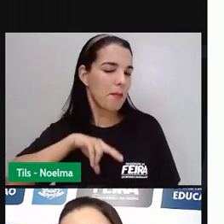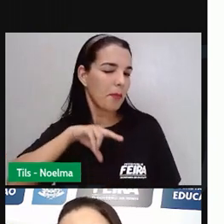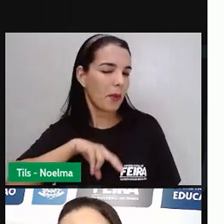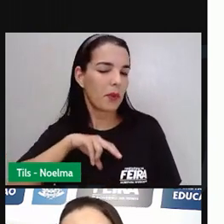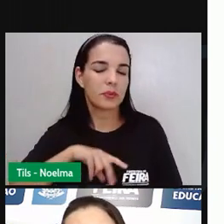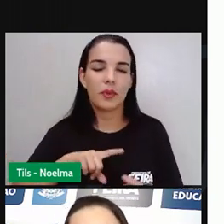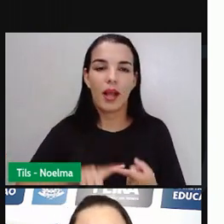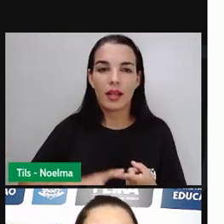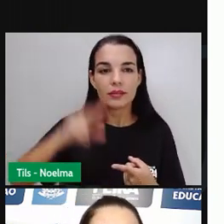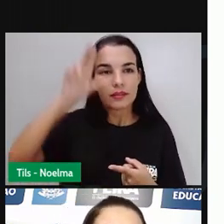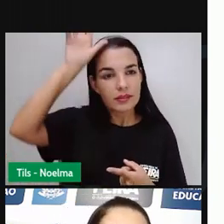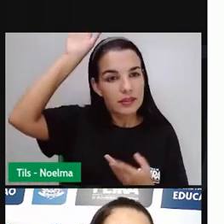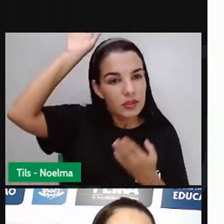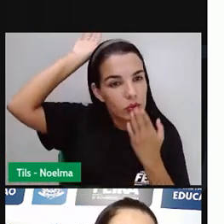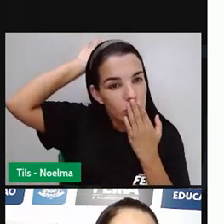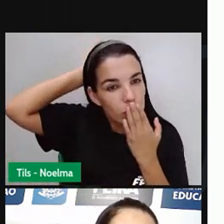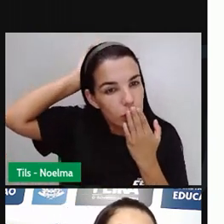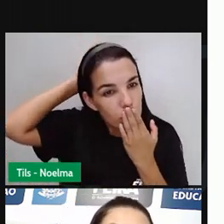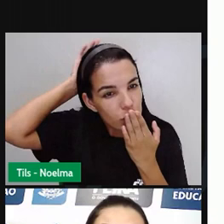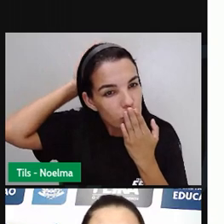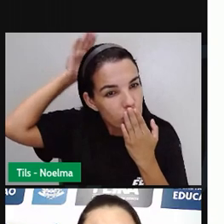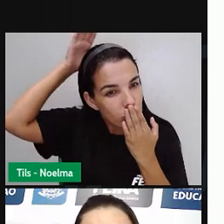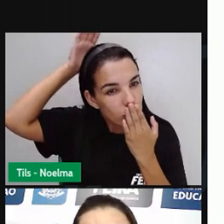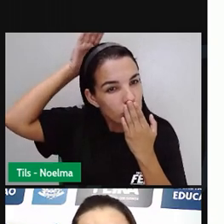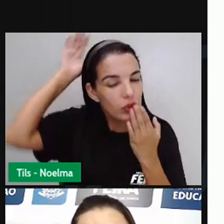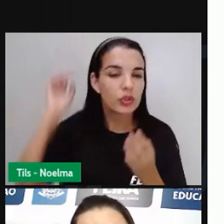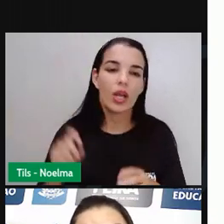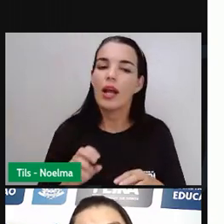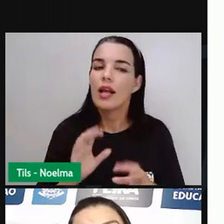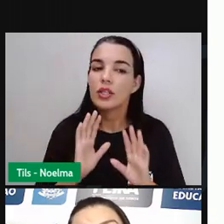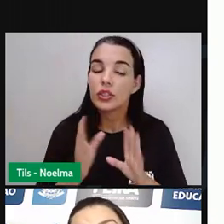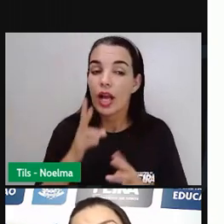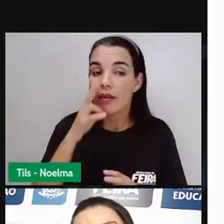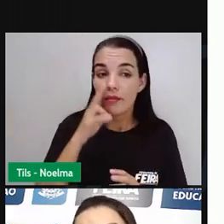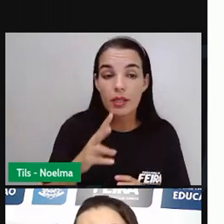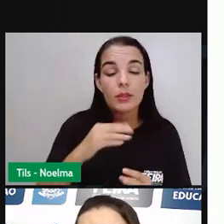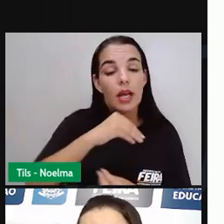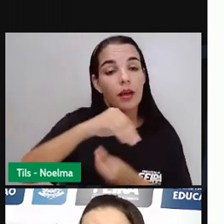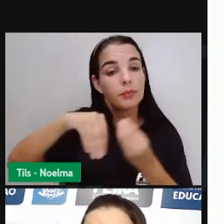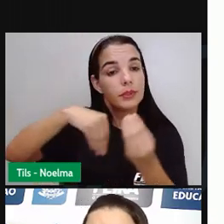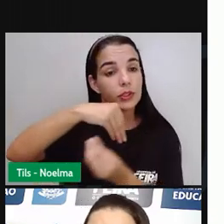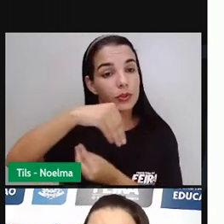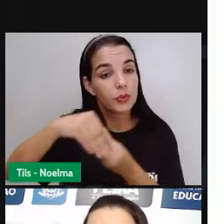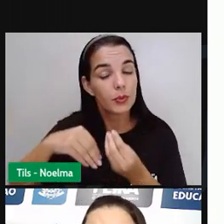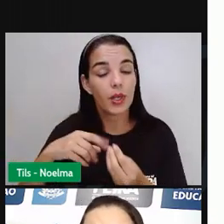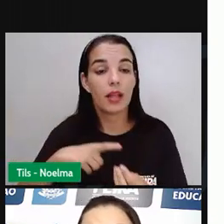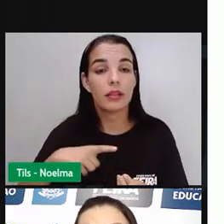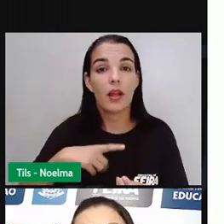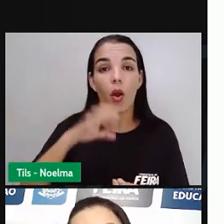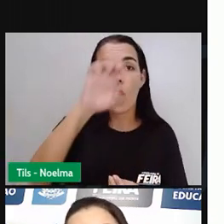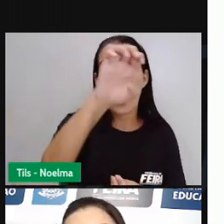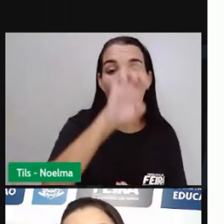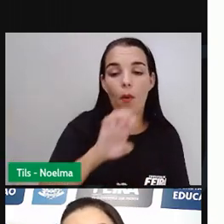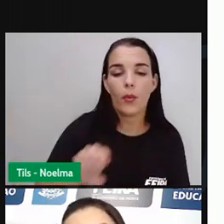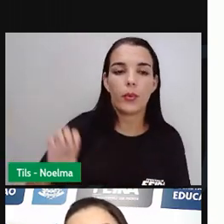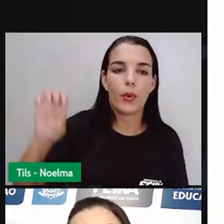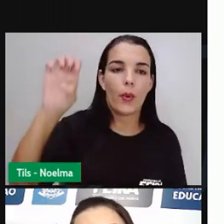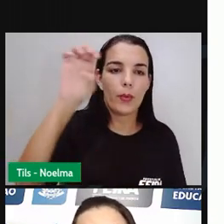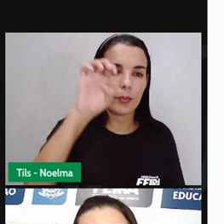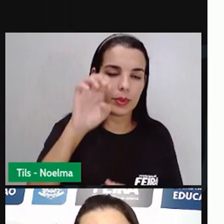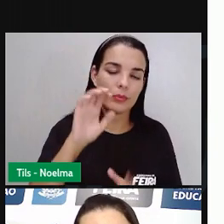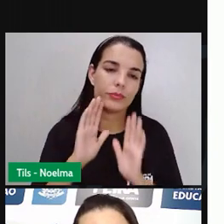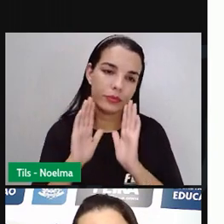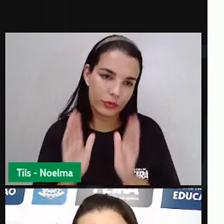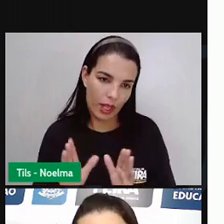negros com índios, índios com portugueses. E posteriormente com outros europeus e com